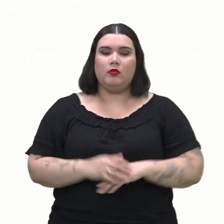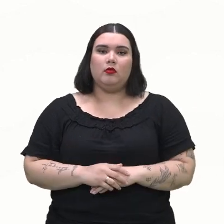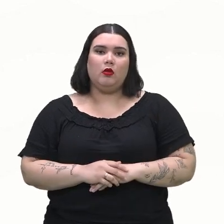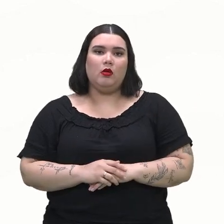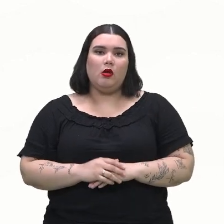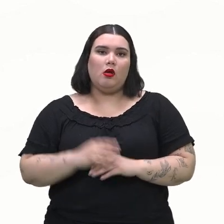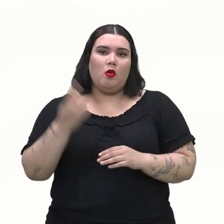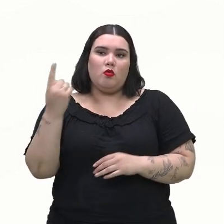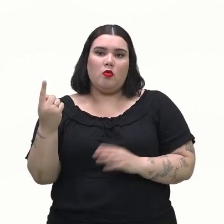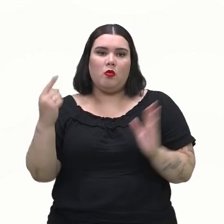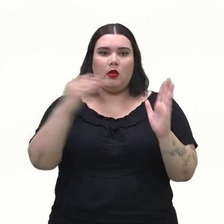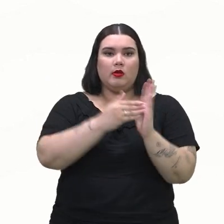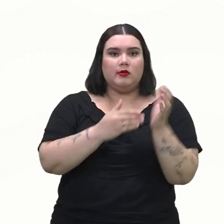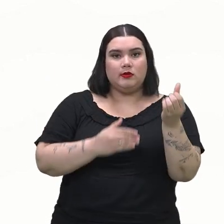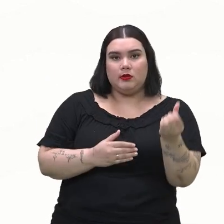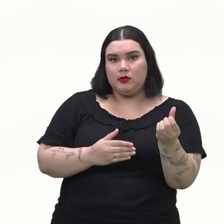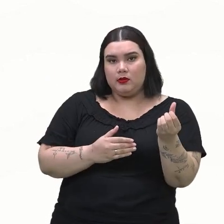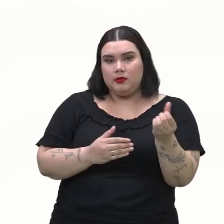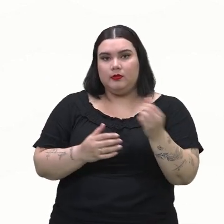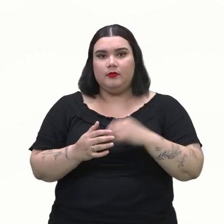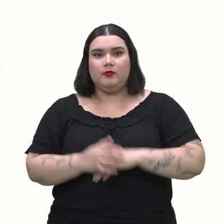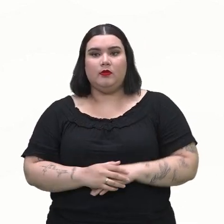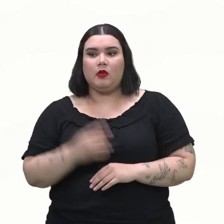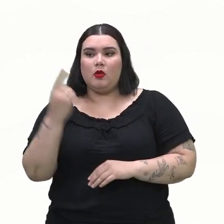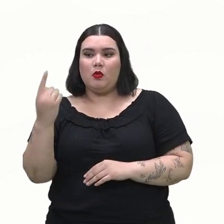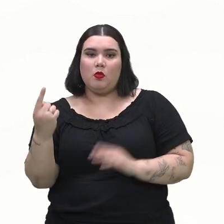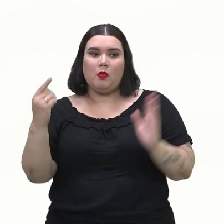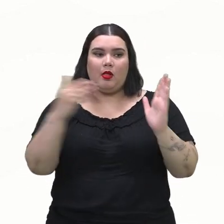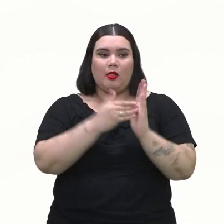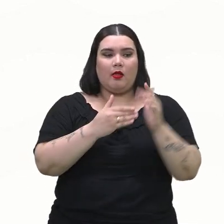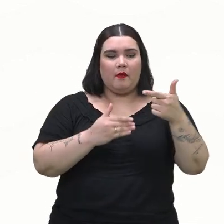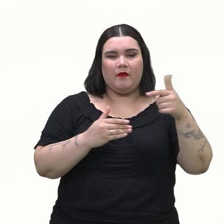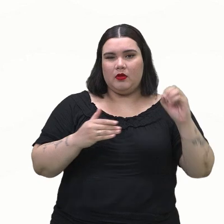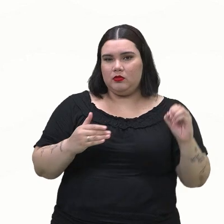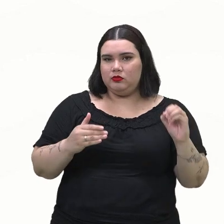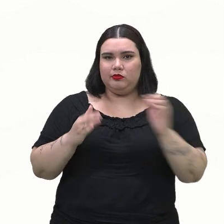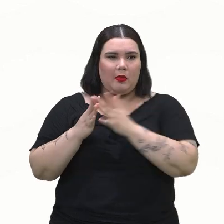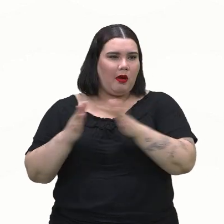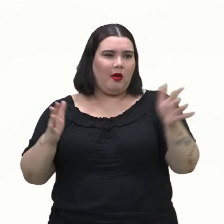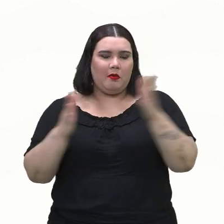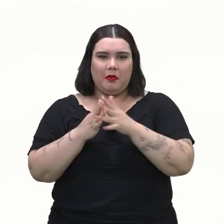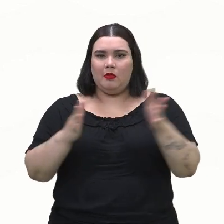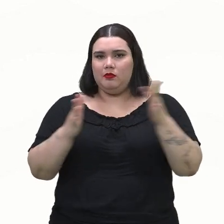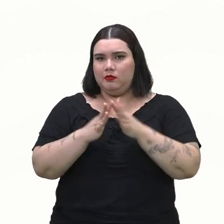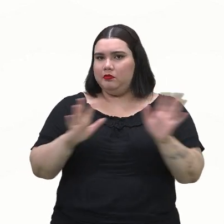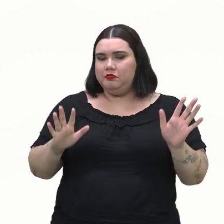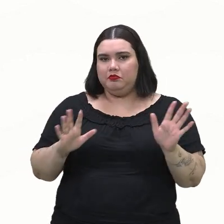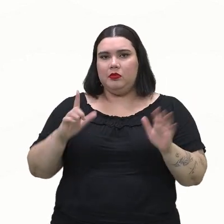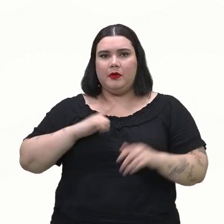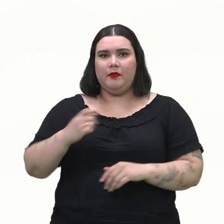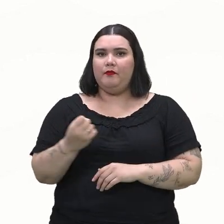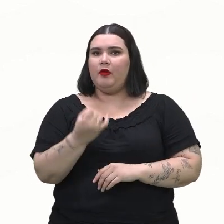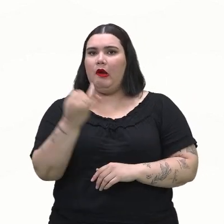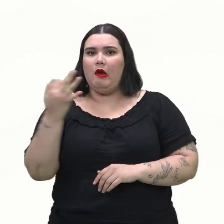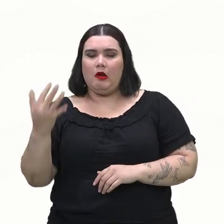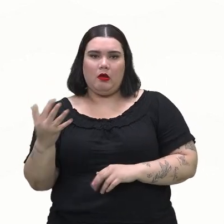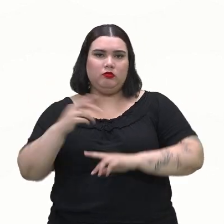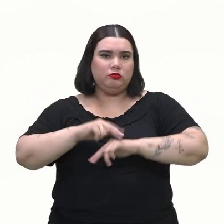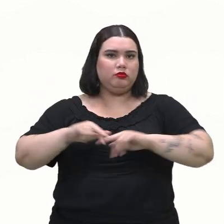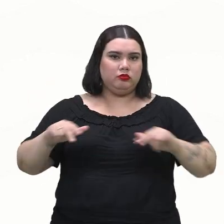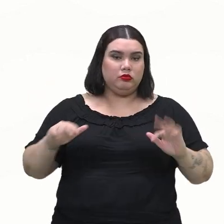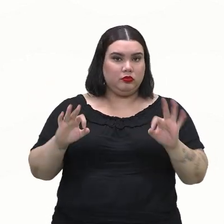que vão de 1 até 6, roletas que vão de 1 até 20, enfim, a gente tem várias quantidades diferentes.